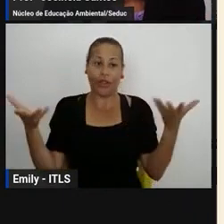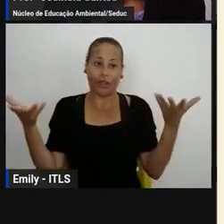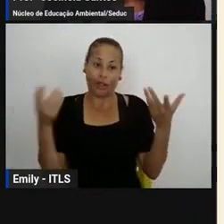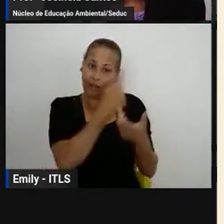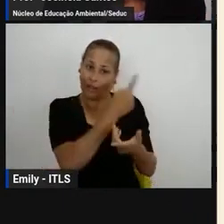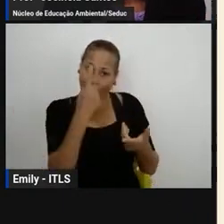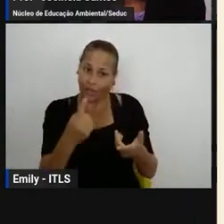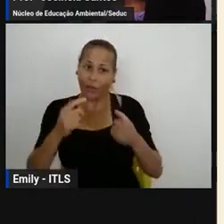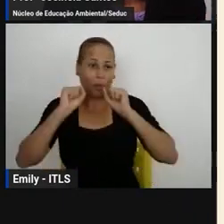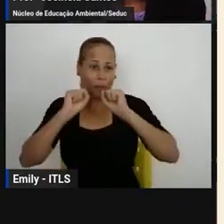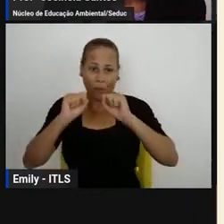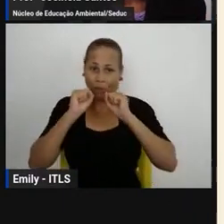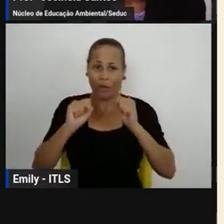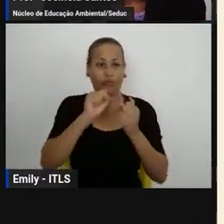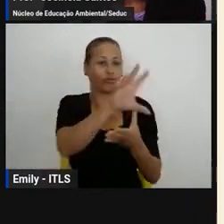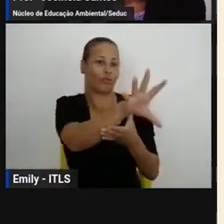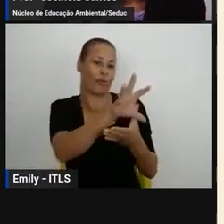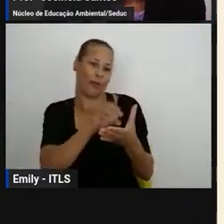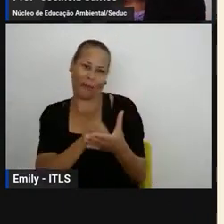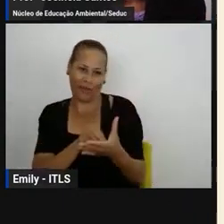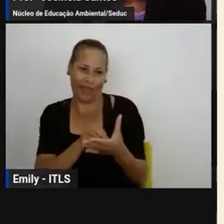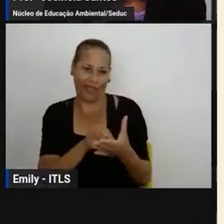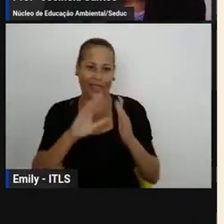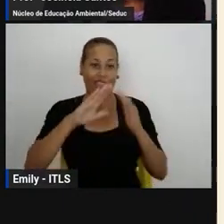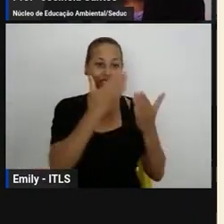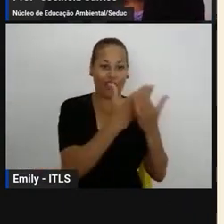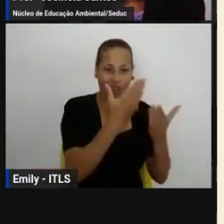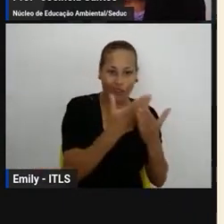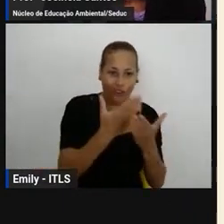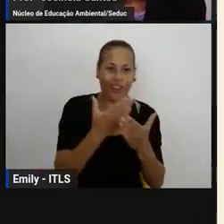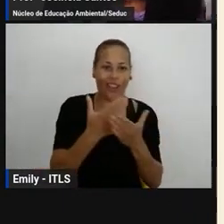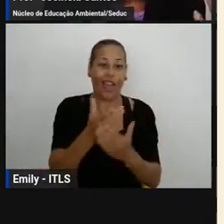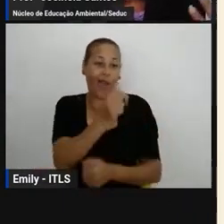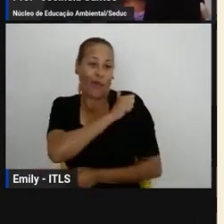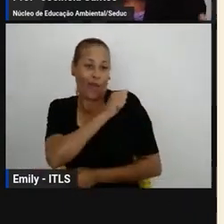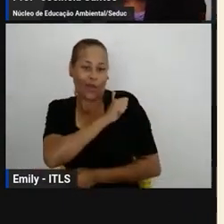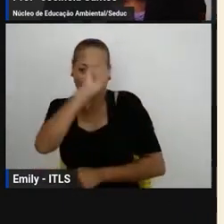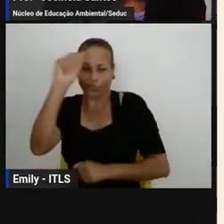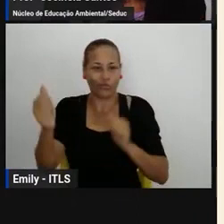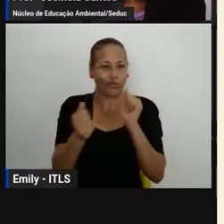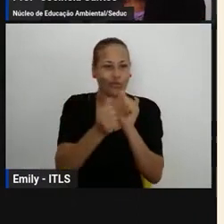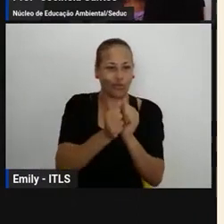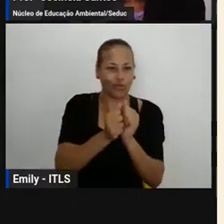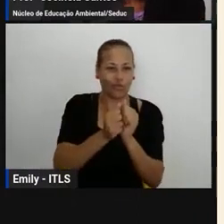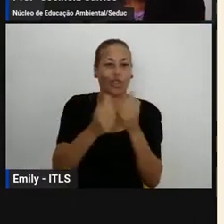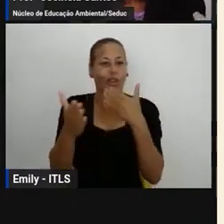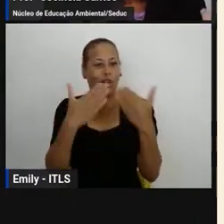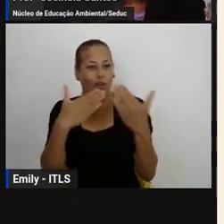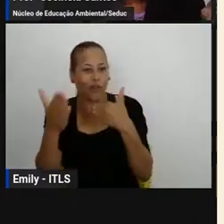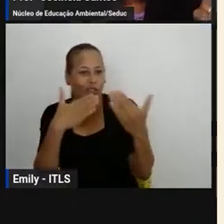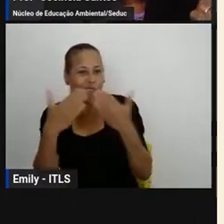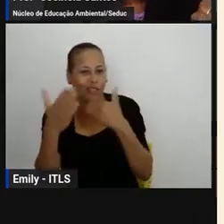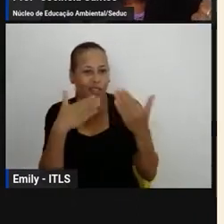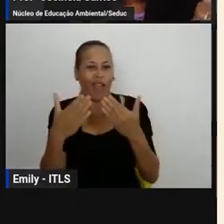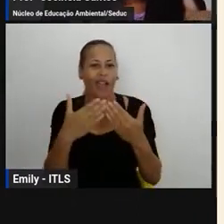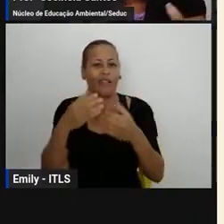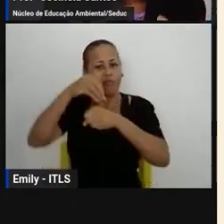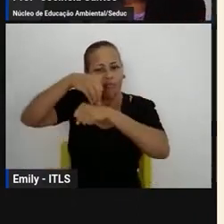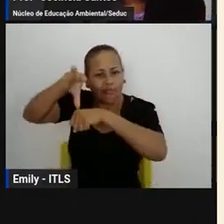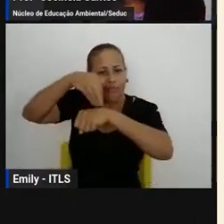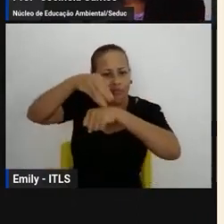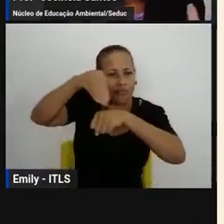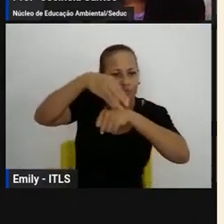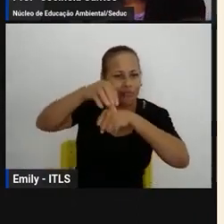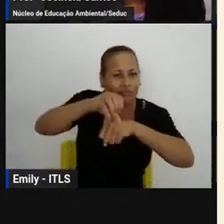um pouco sobre a avaliação eu fiz uma avaliação para as escolas de como foi o